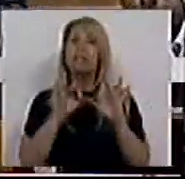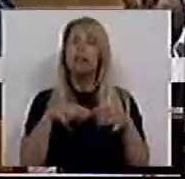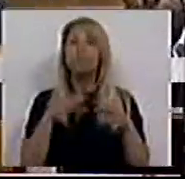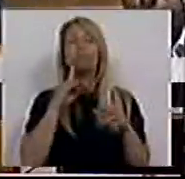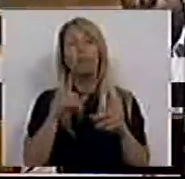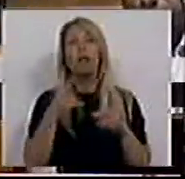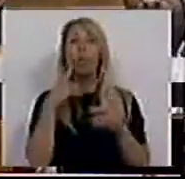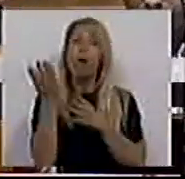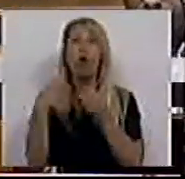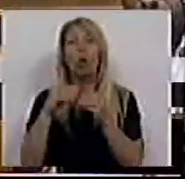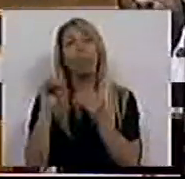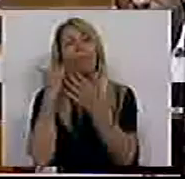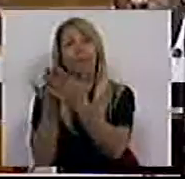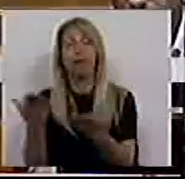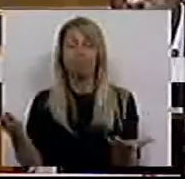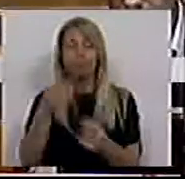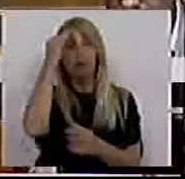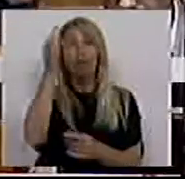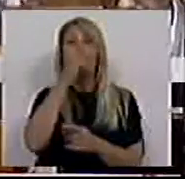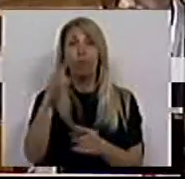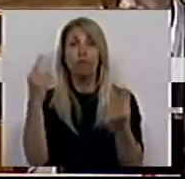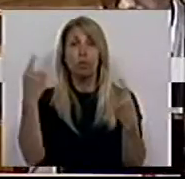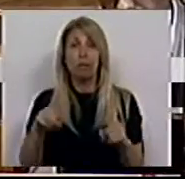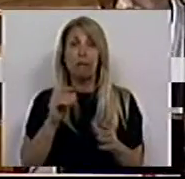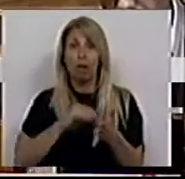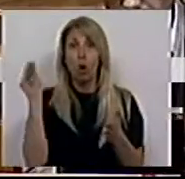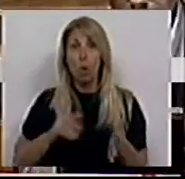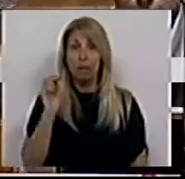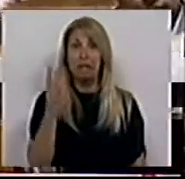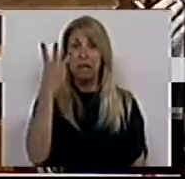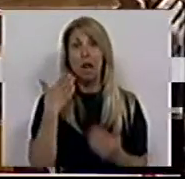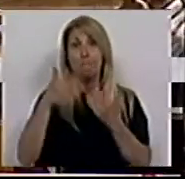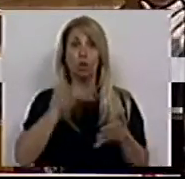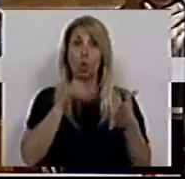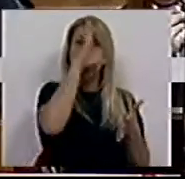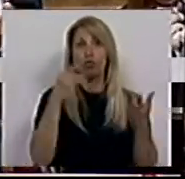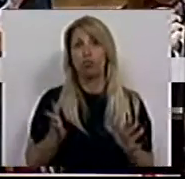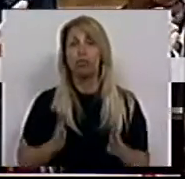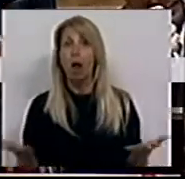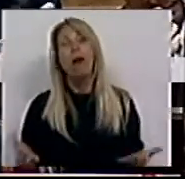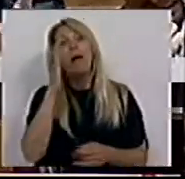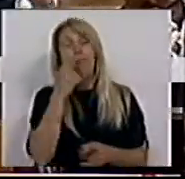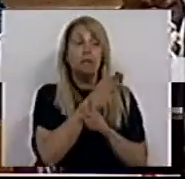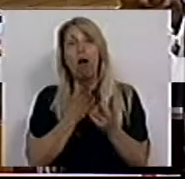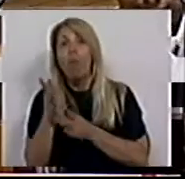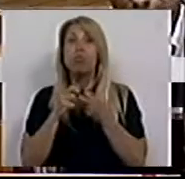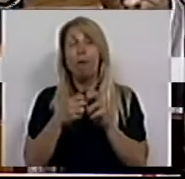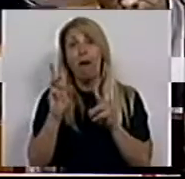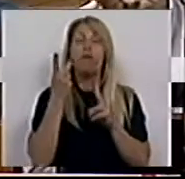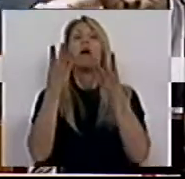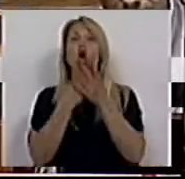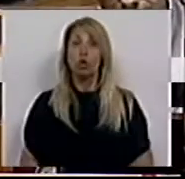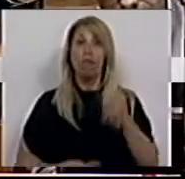docentes que têm mais de três anos de contratos com o Estado, como se parece que resolviu um de justiça